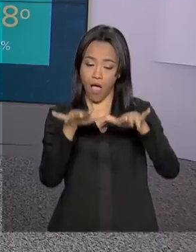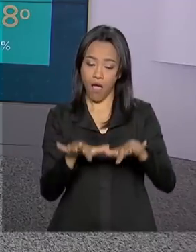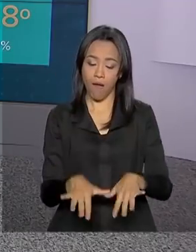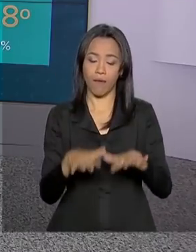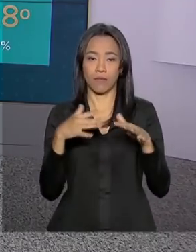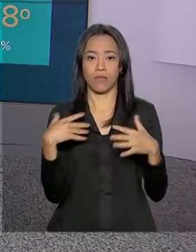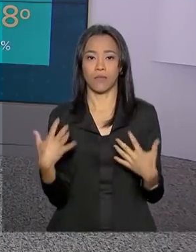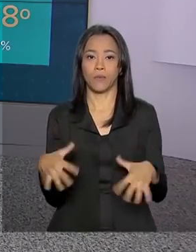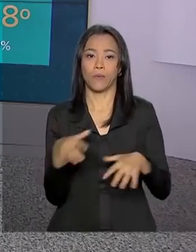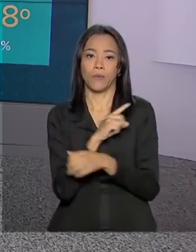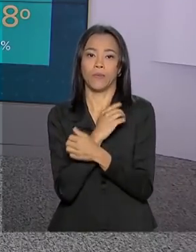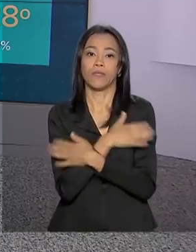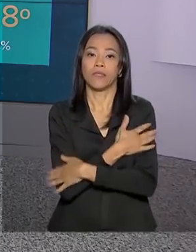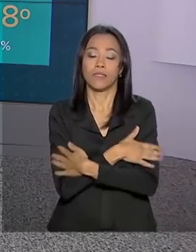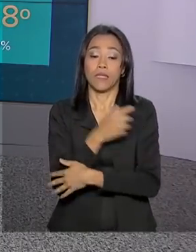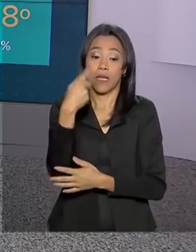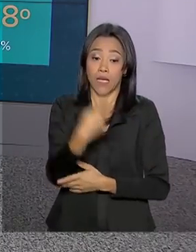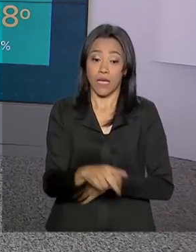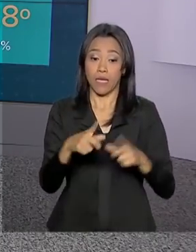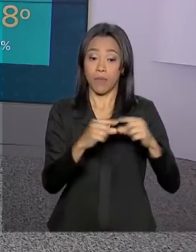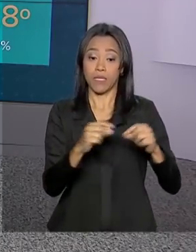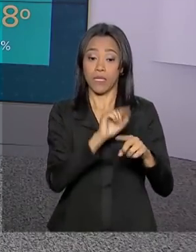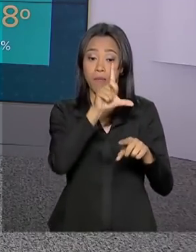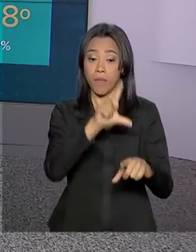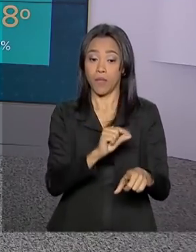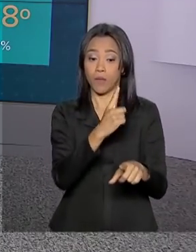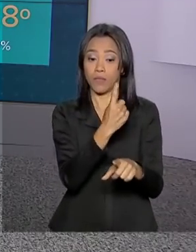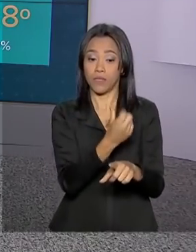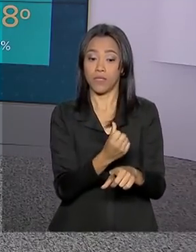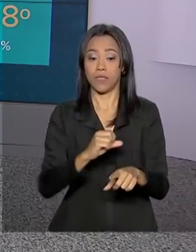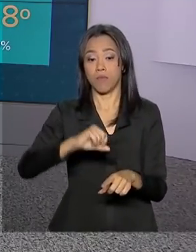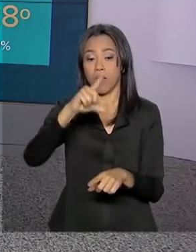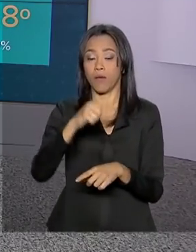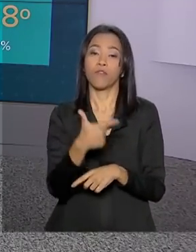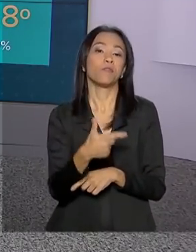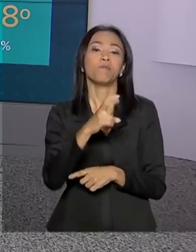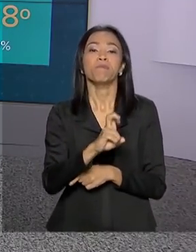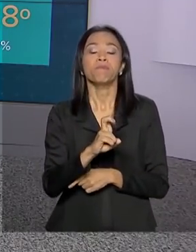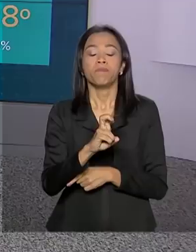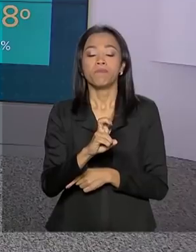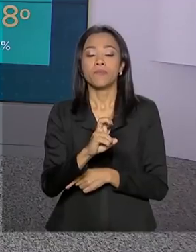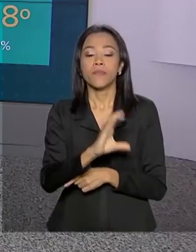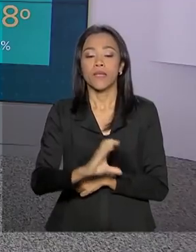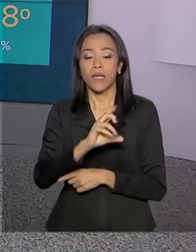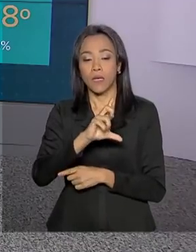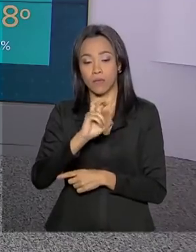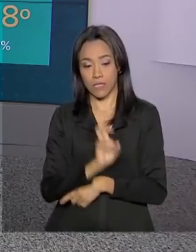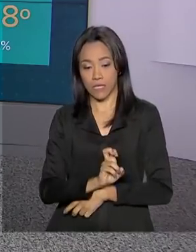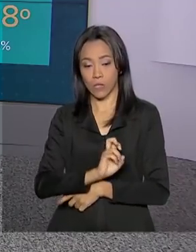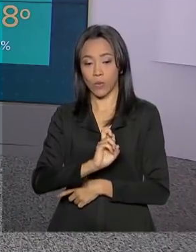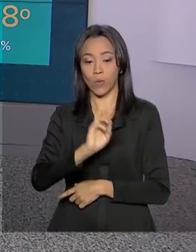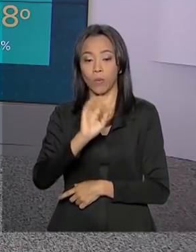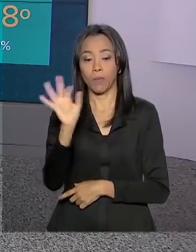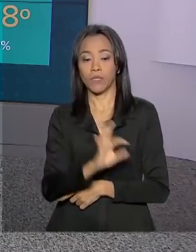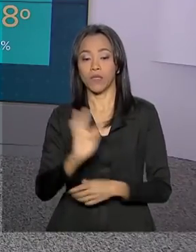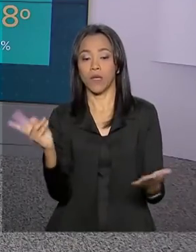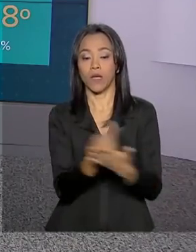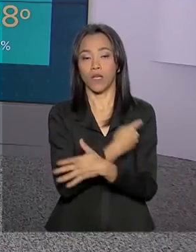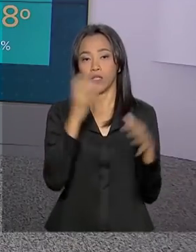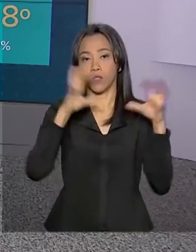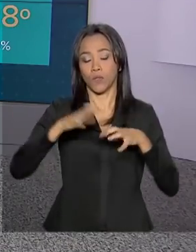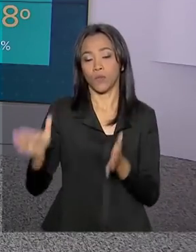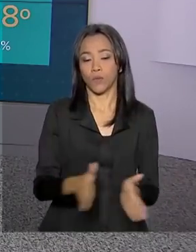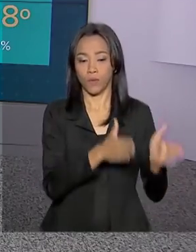Aqui em Brasília, os termômetros marcam mínima de 16, máxima de 25 graus, 5% de possibilidade de chuva. Rio de Janeiro,